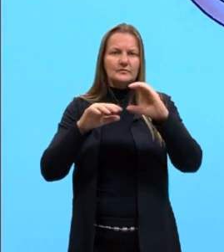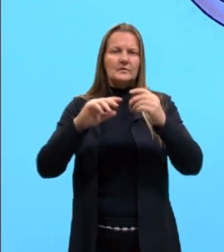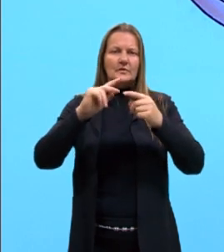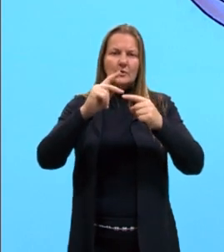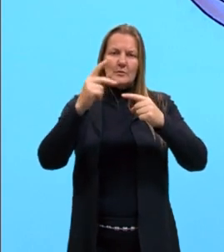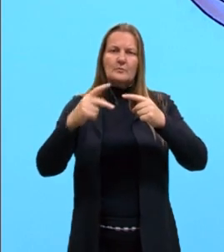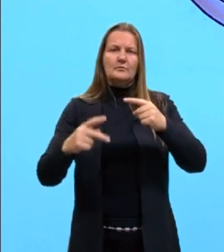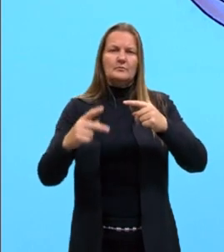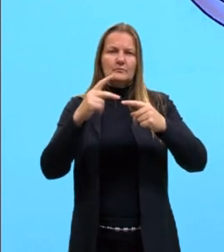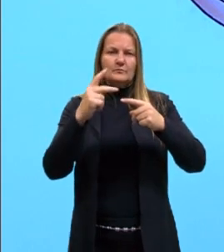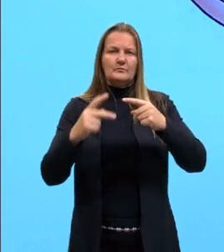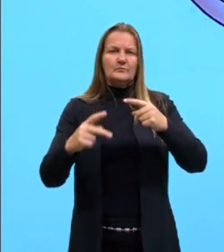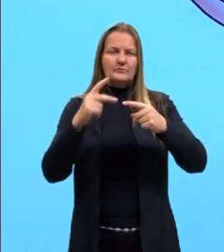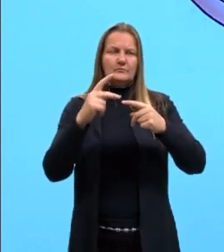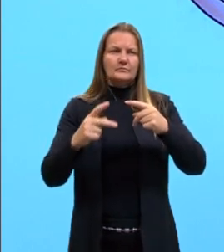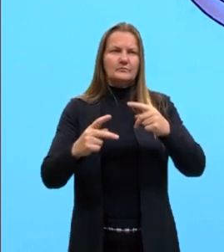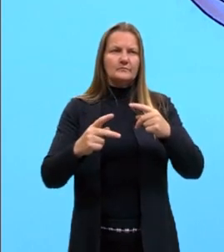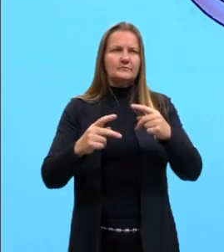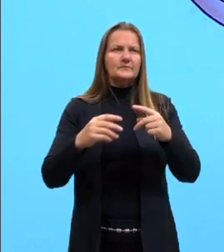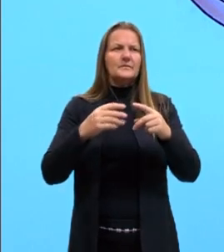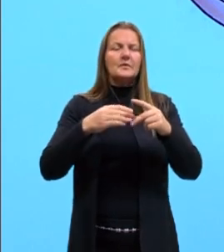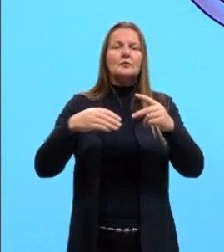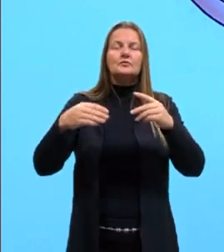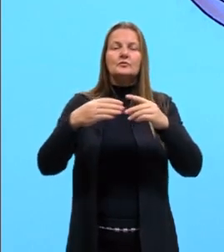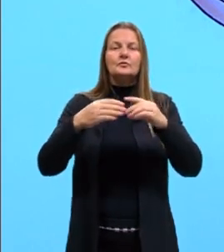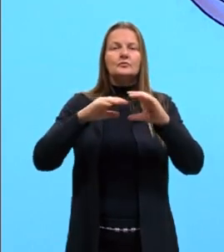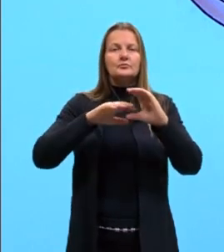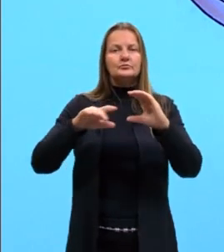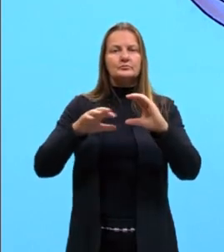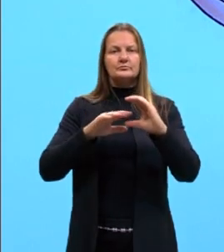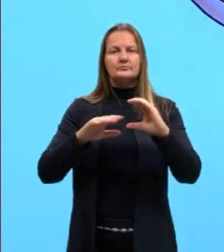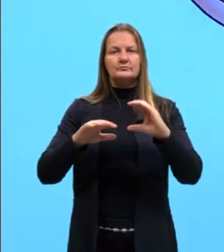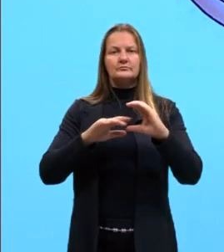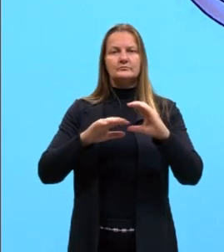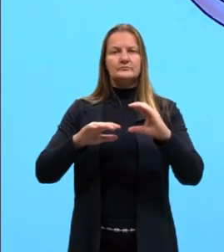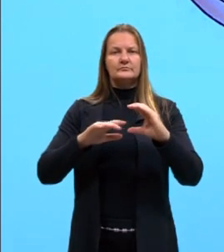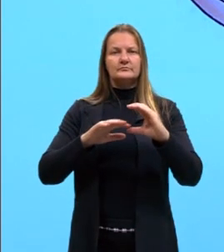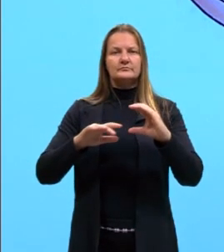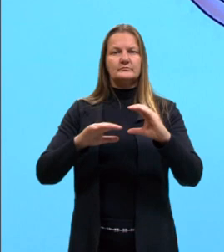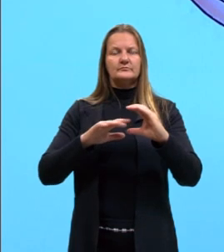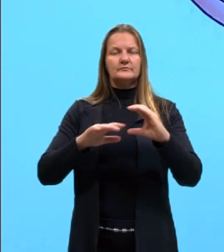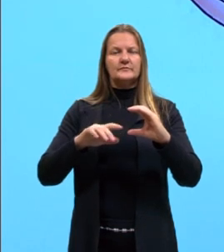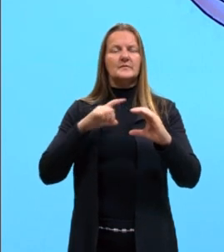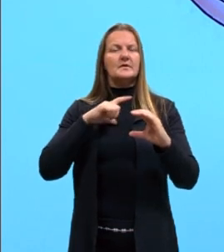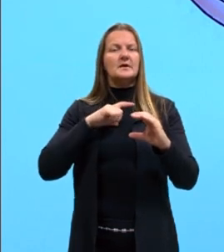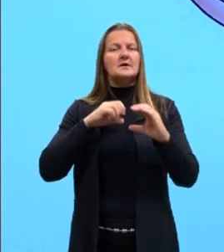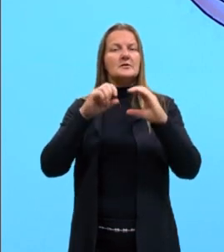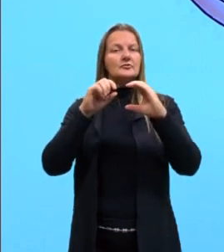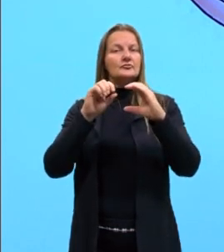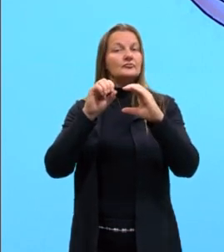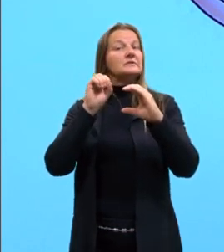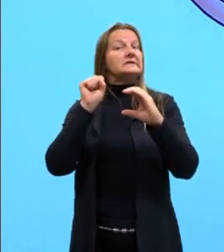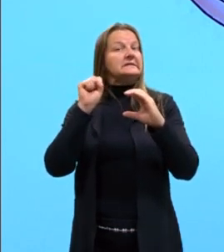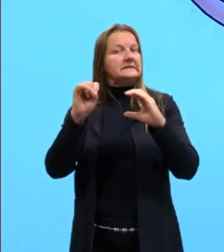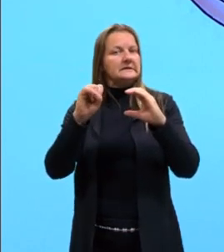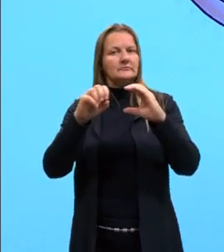proteína. Então, tudo acontece no citoplasma. Nos seres eucariontes,